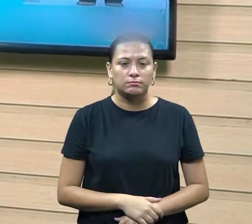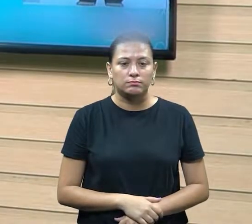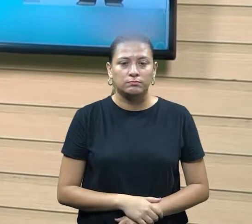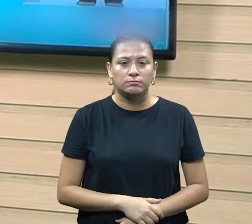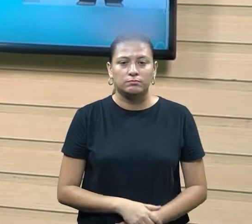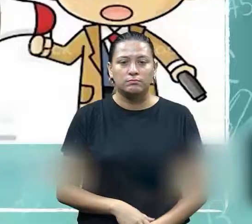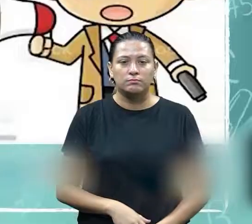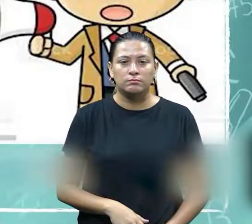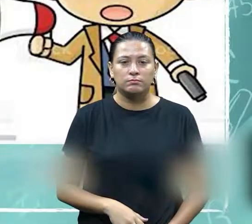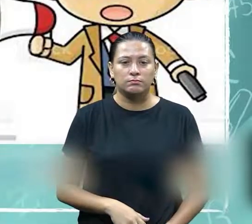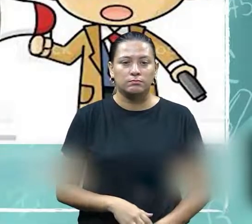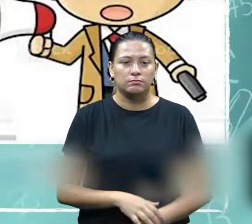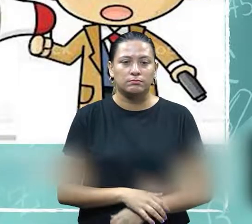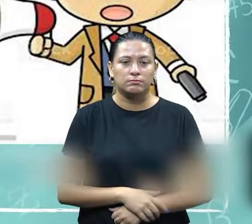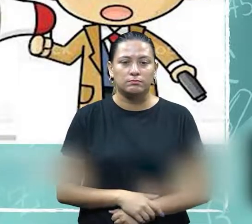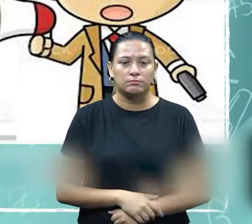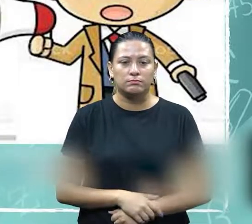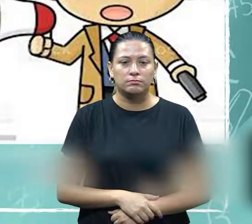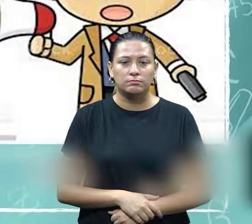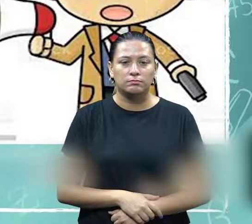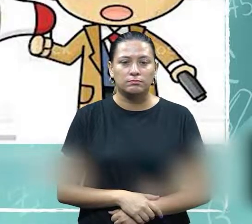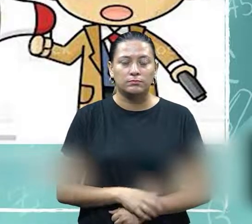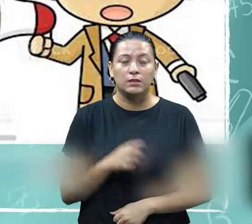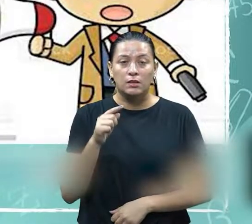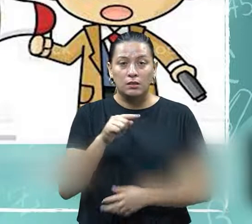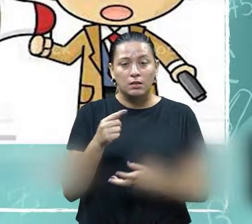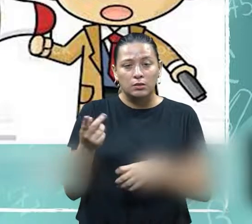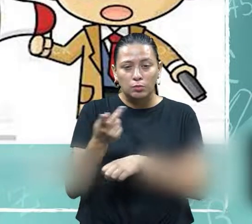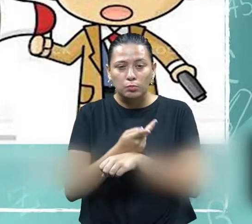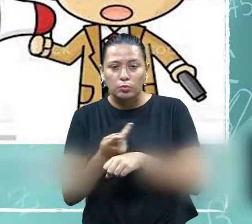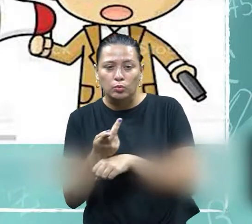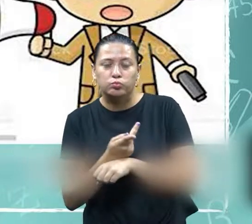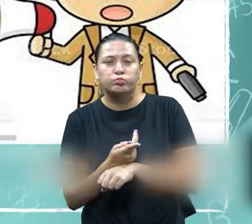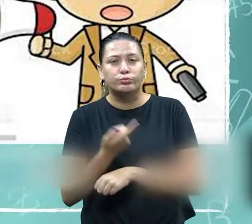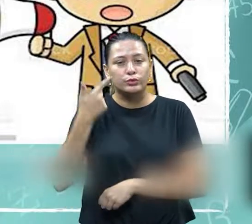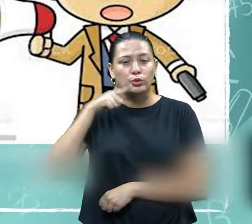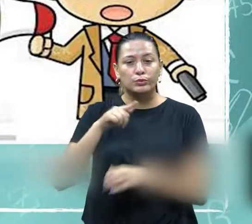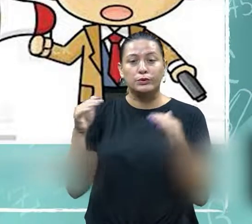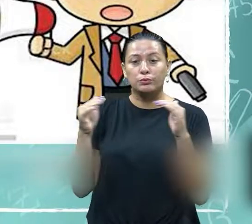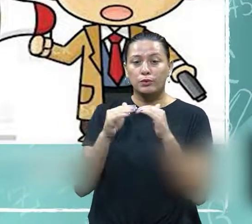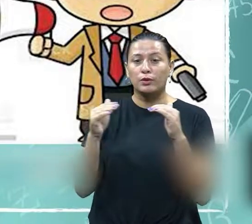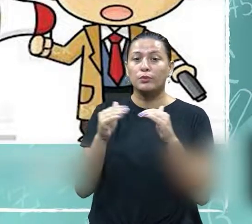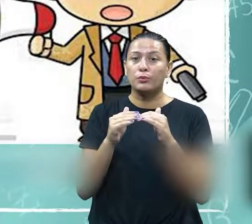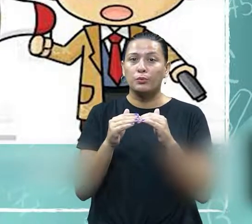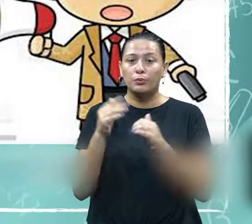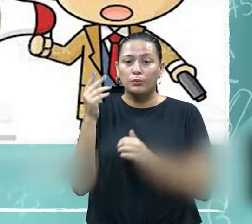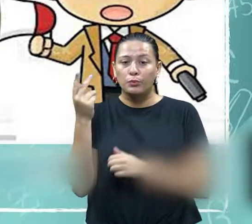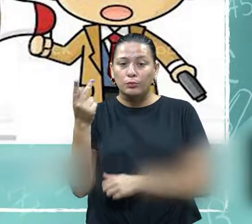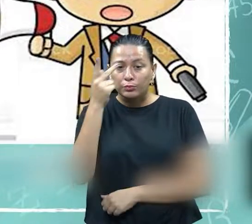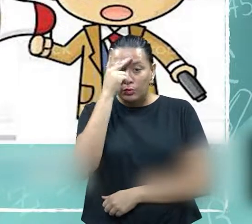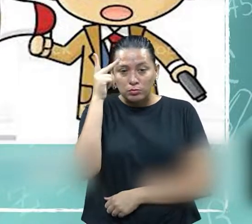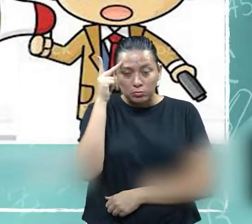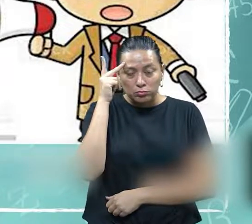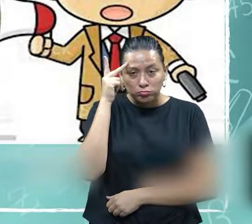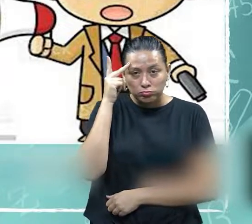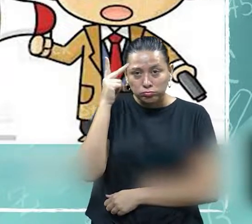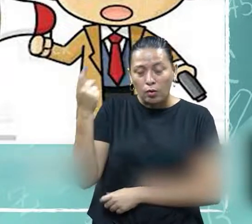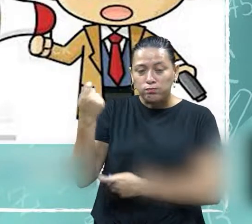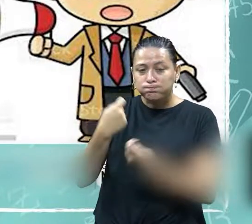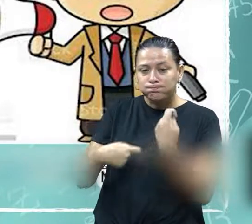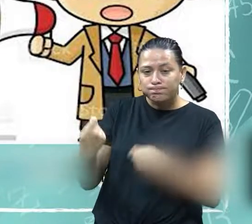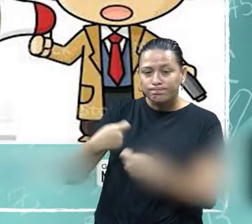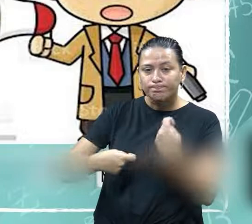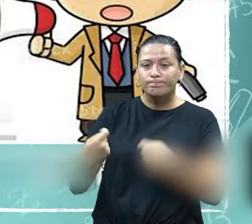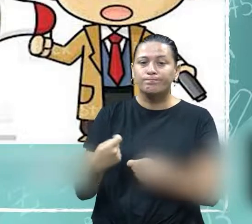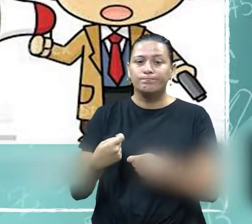nesse processo. Então, ela diz que é aquele que procura atingir um acordo com seu interlocutor com o objetivo de encontrar